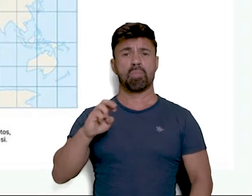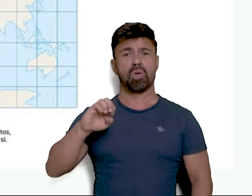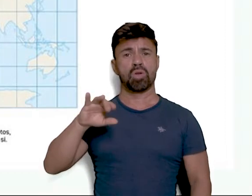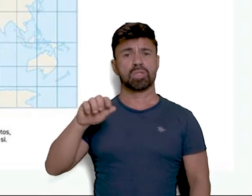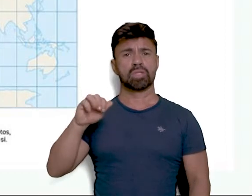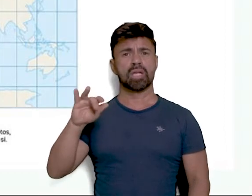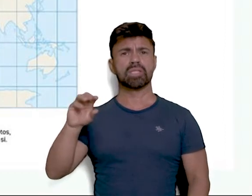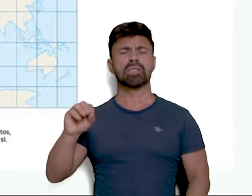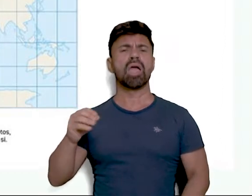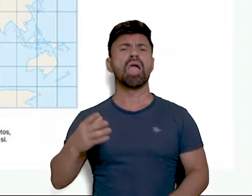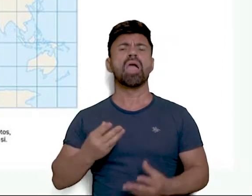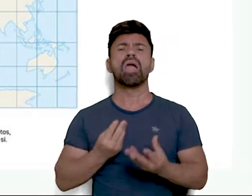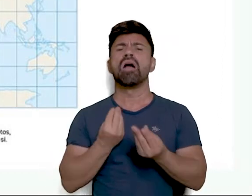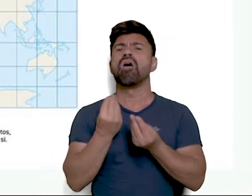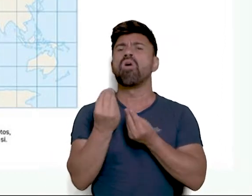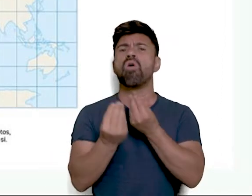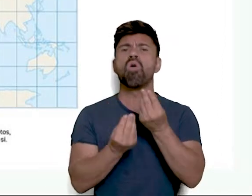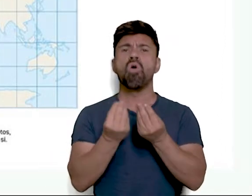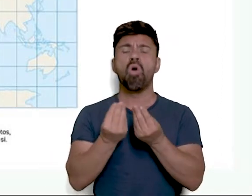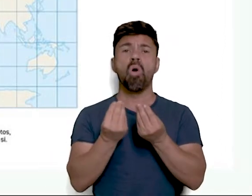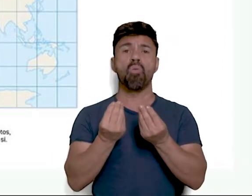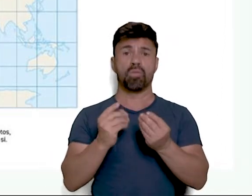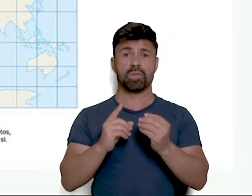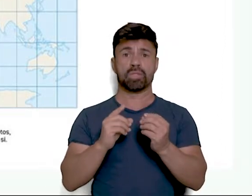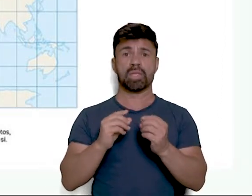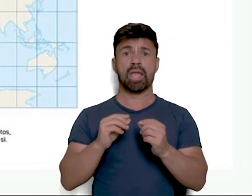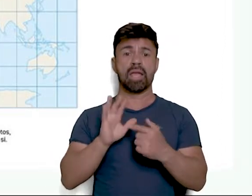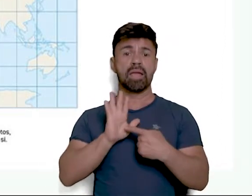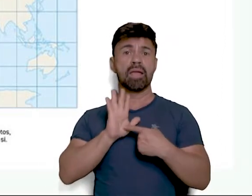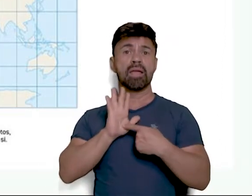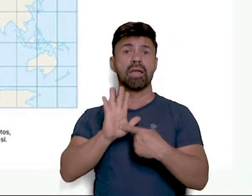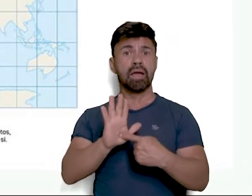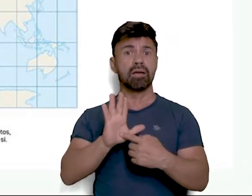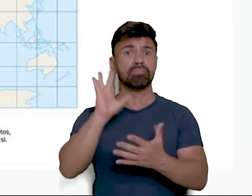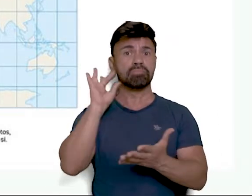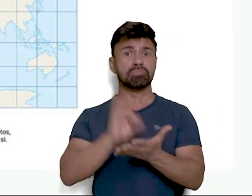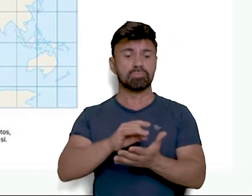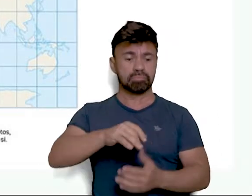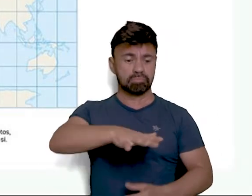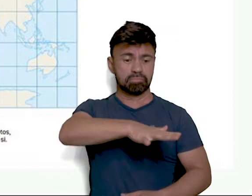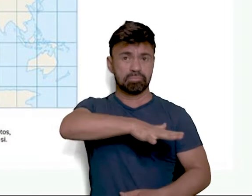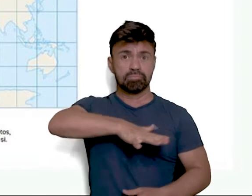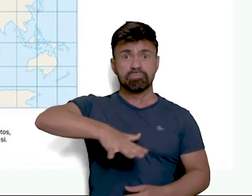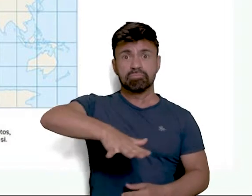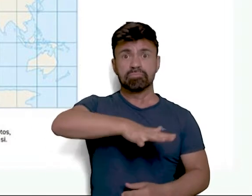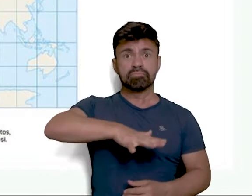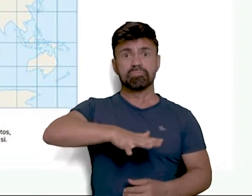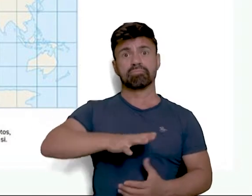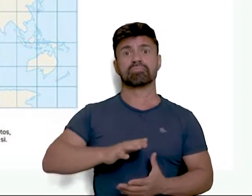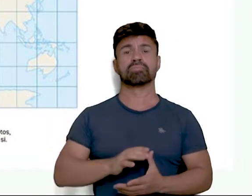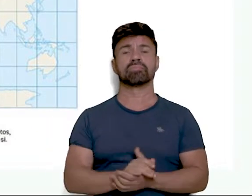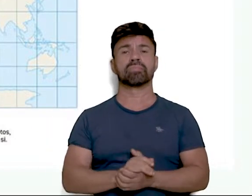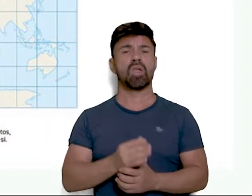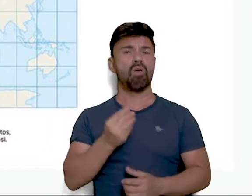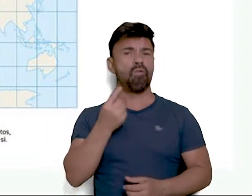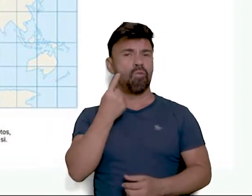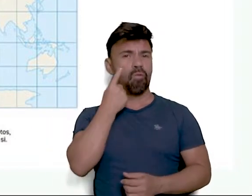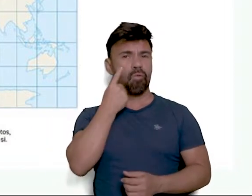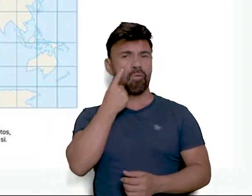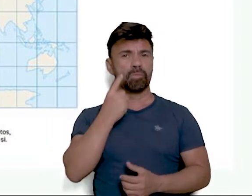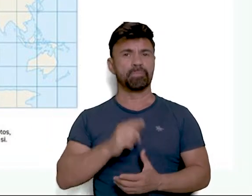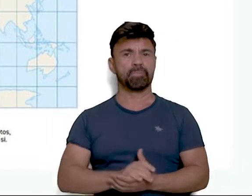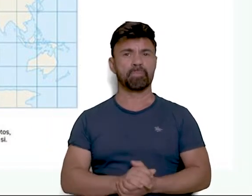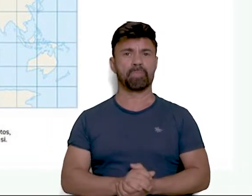É a forma como você quer planificar ou representar a realidade de uma superfície terrestre ou do planeta. Vamos ver aqui essa